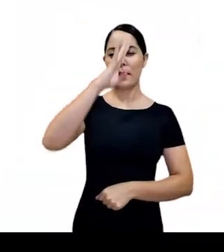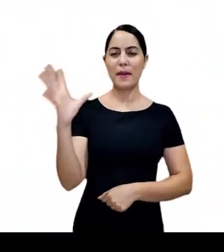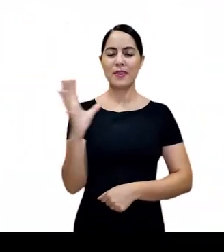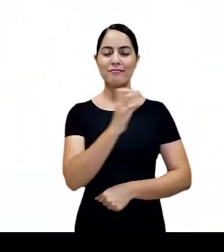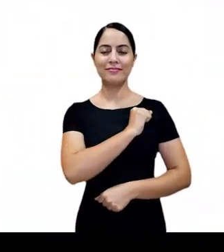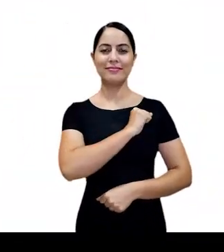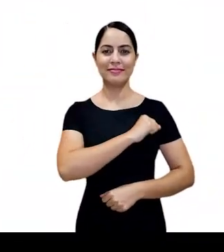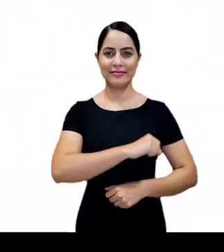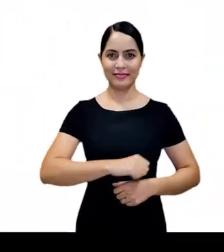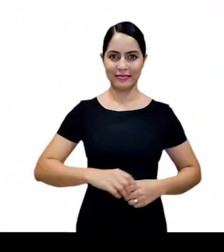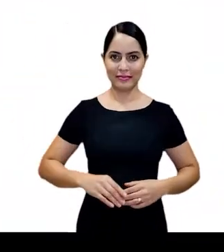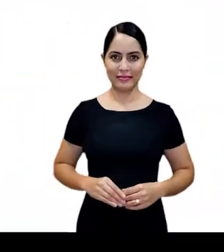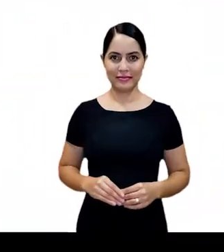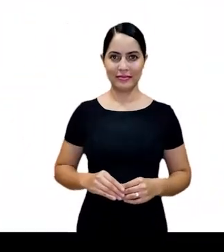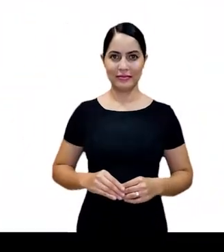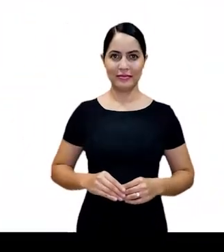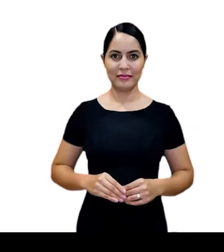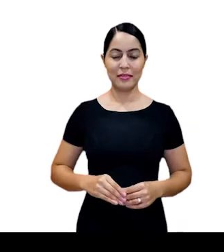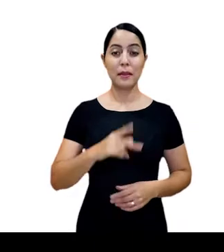de coragem e amor pelo Brasil.